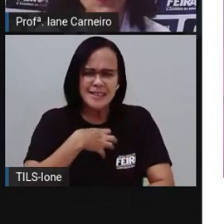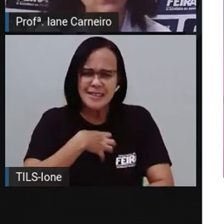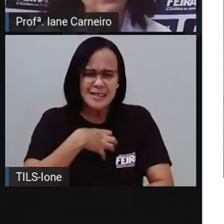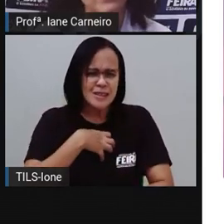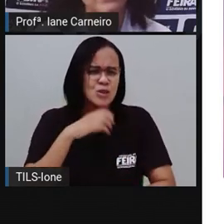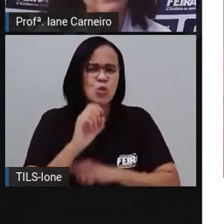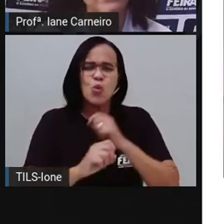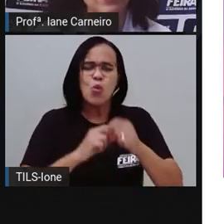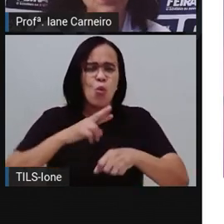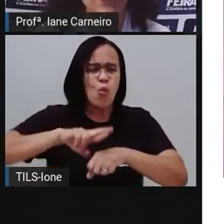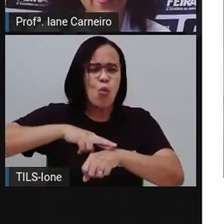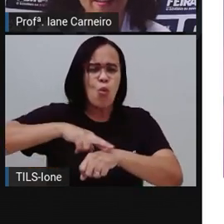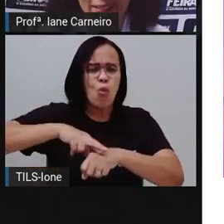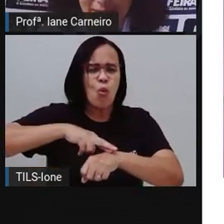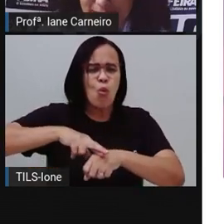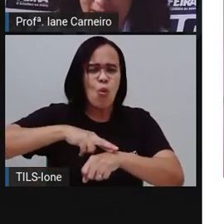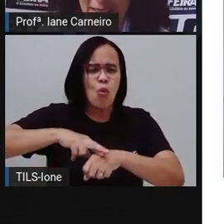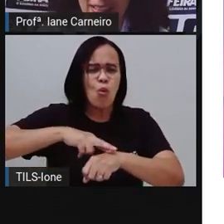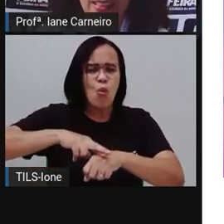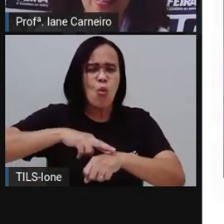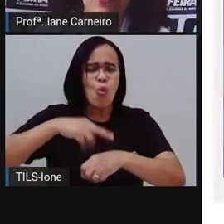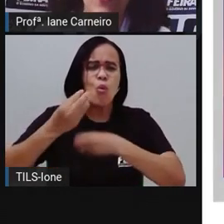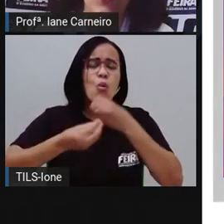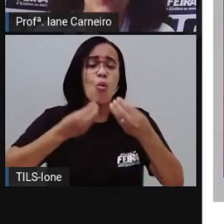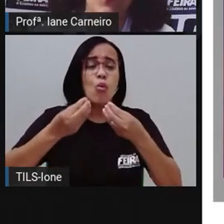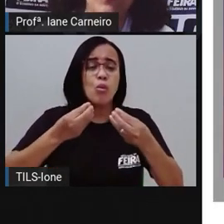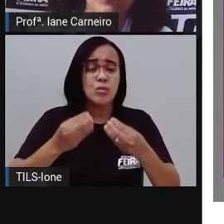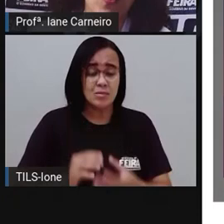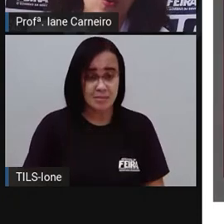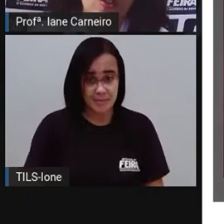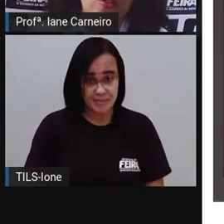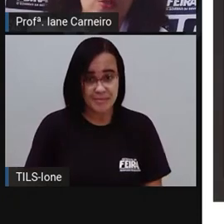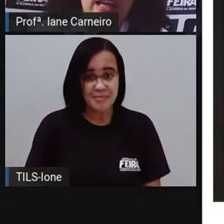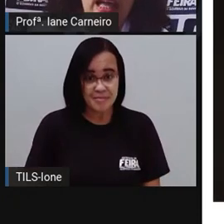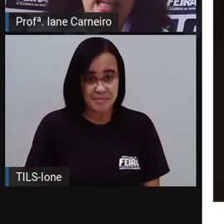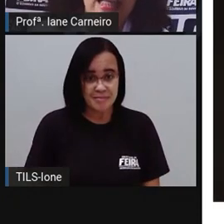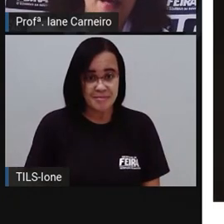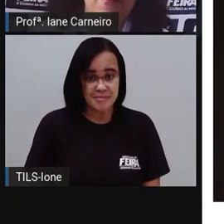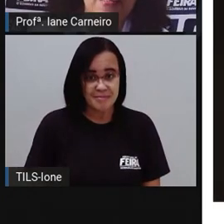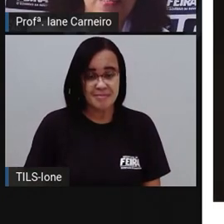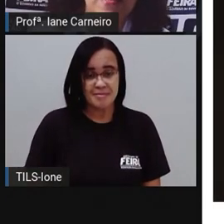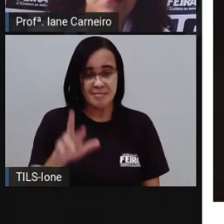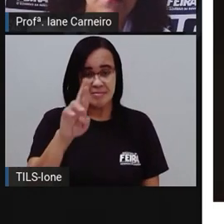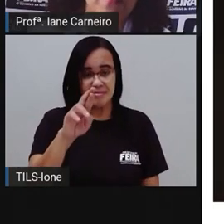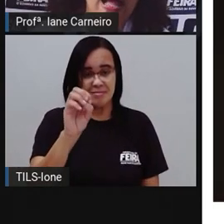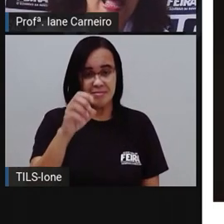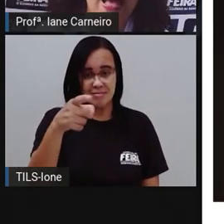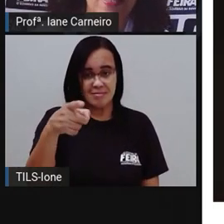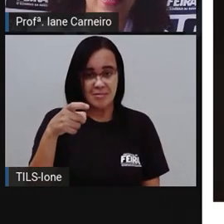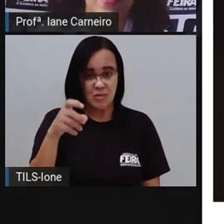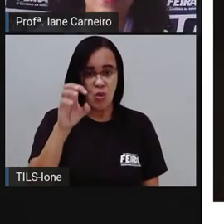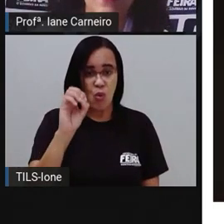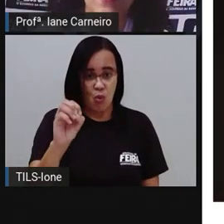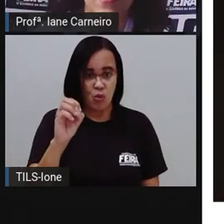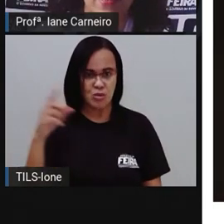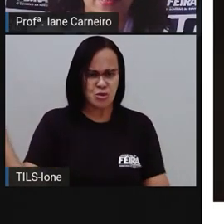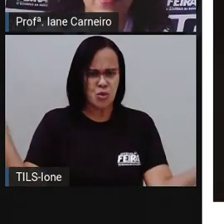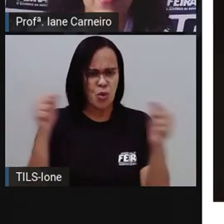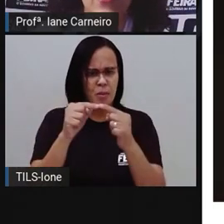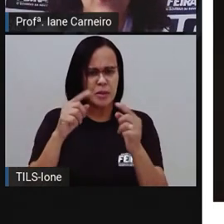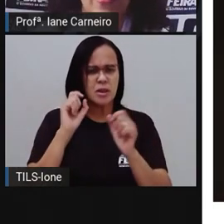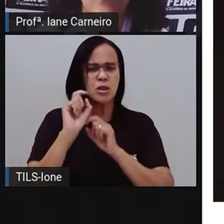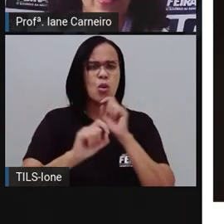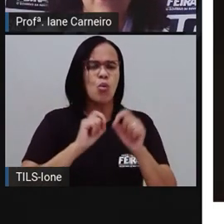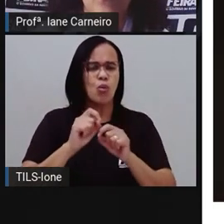roxo. Vamos ver? No roxo, né? Ele representa a realeza, né?